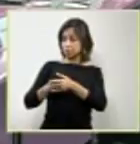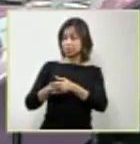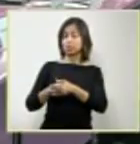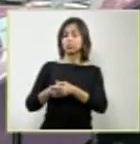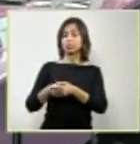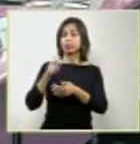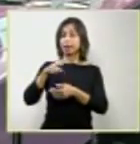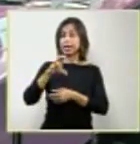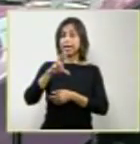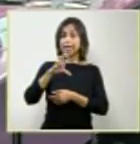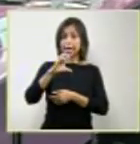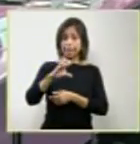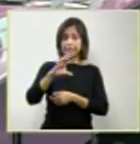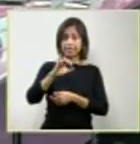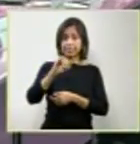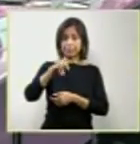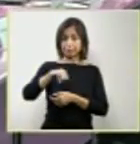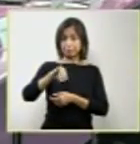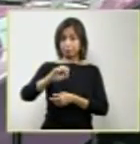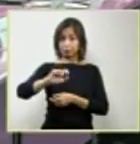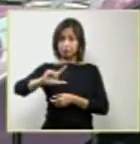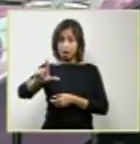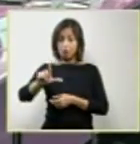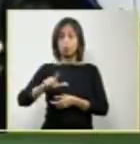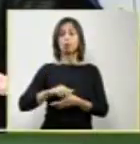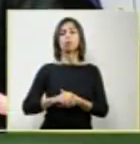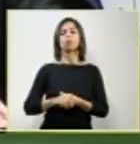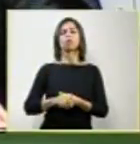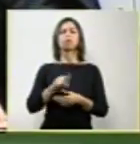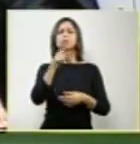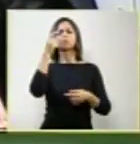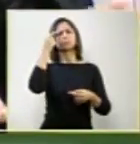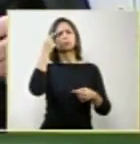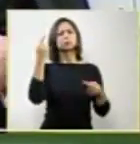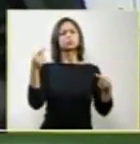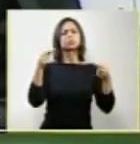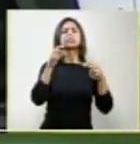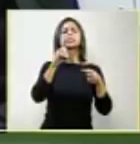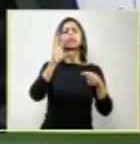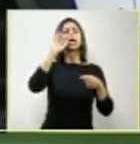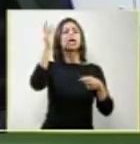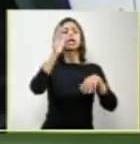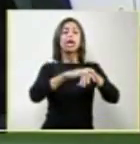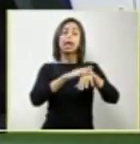procedimento que ele considera adequado para a sua paciente.